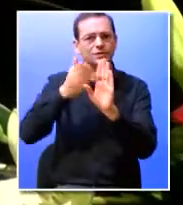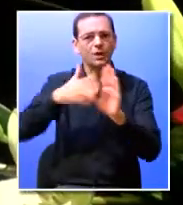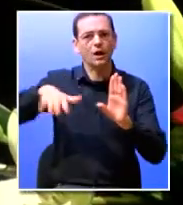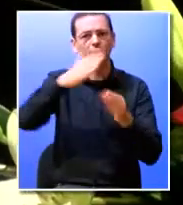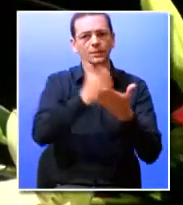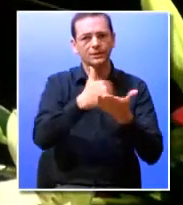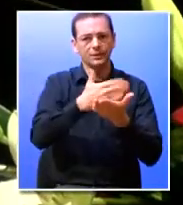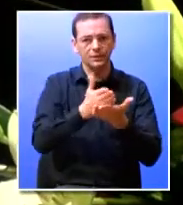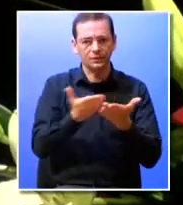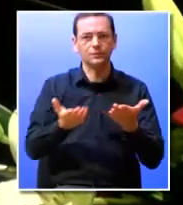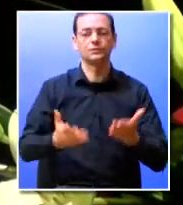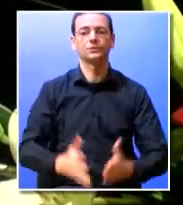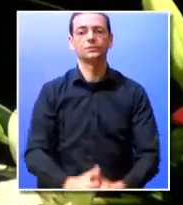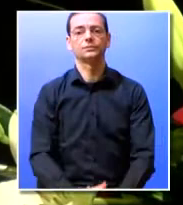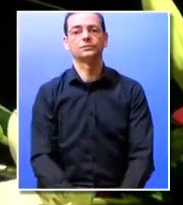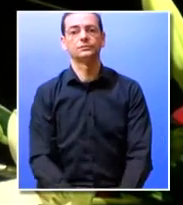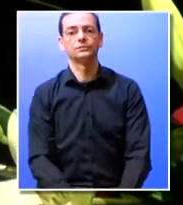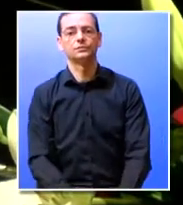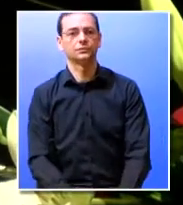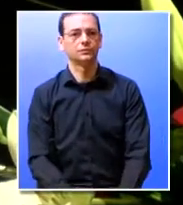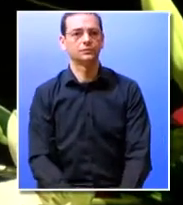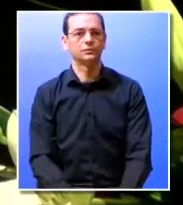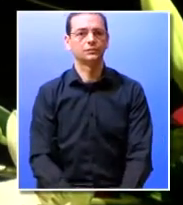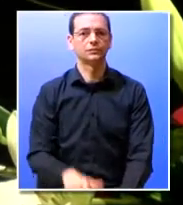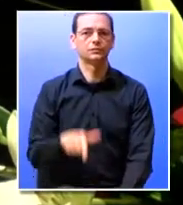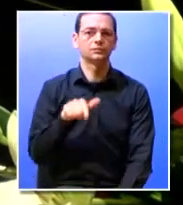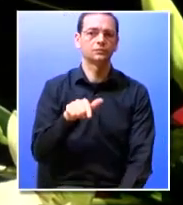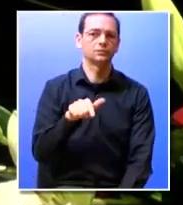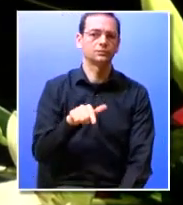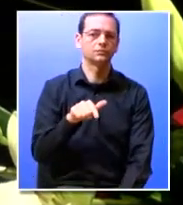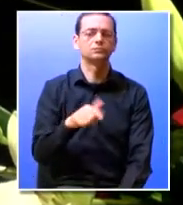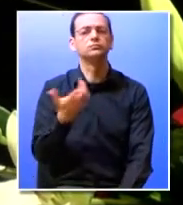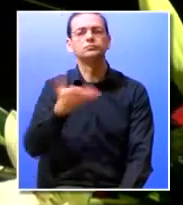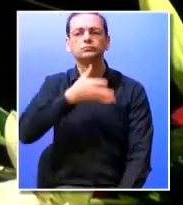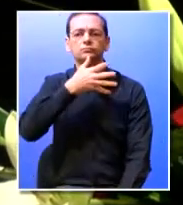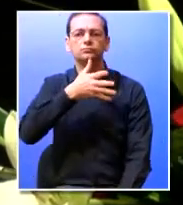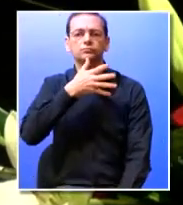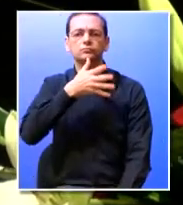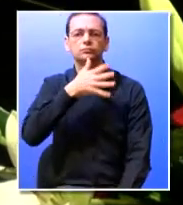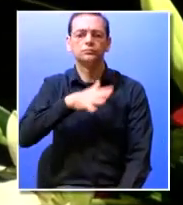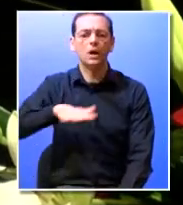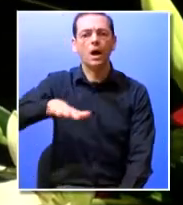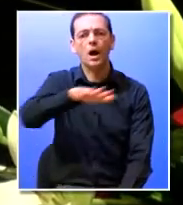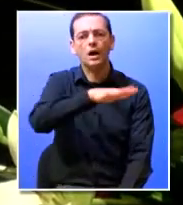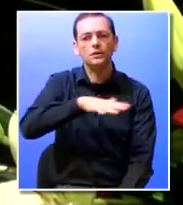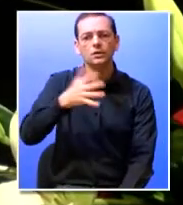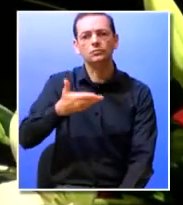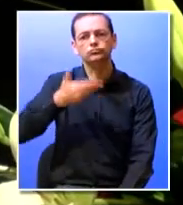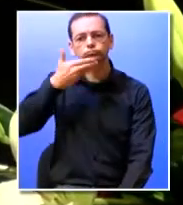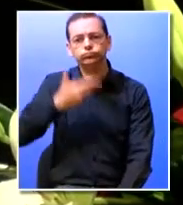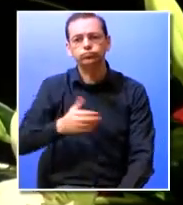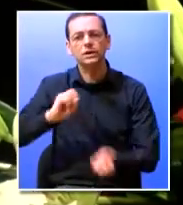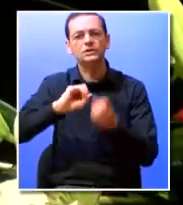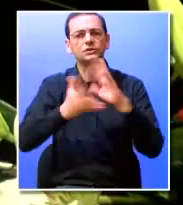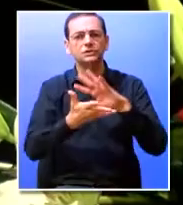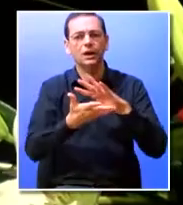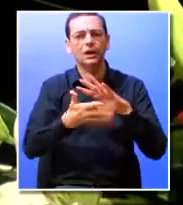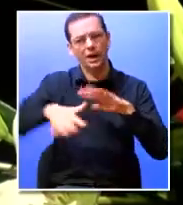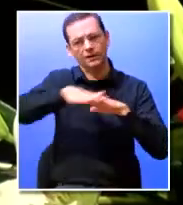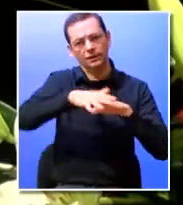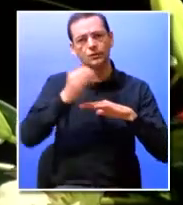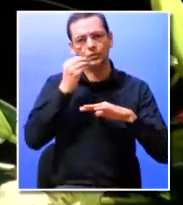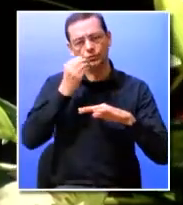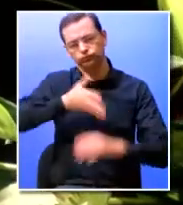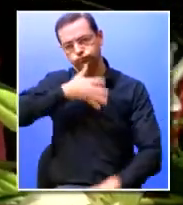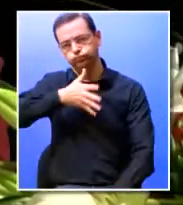Organizações e que, de certeza, nos vai falar um pouco sobre como é esta experiência da teoria e da prática no ISCTE. Muito obrigada.